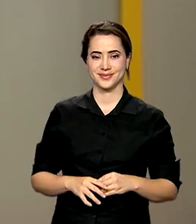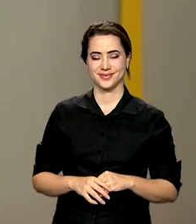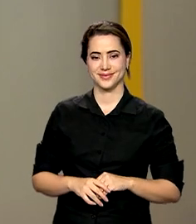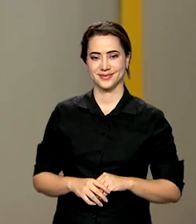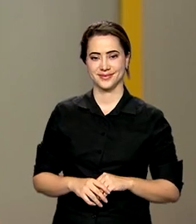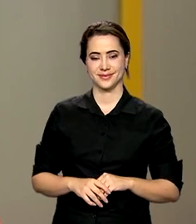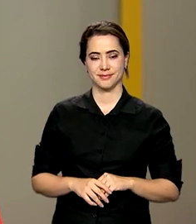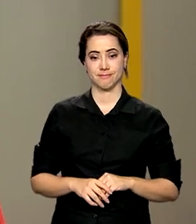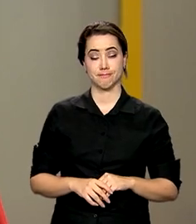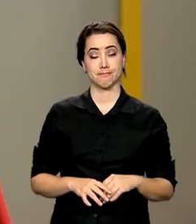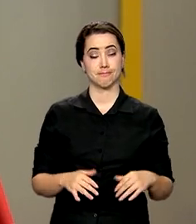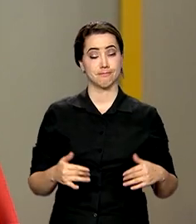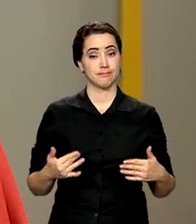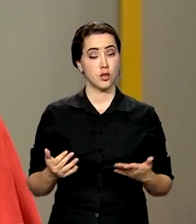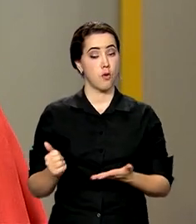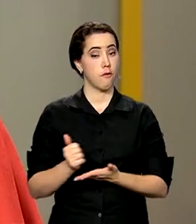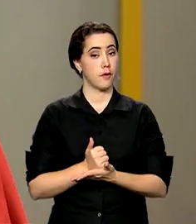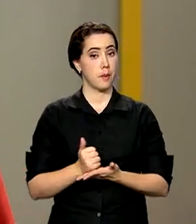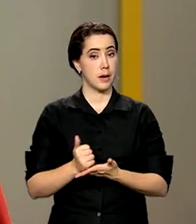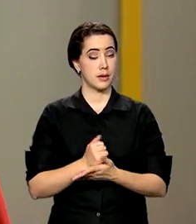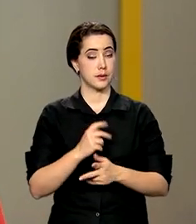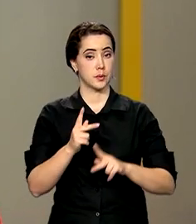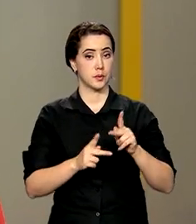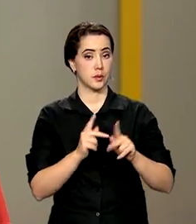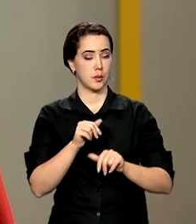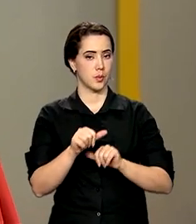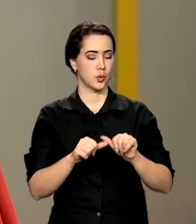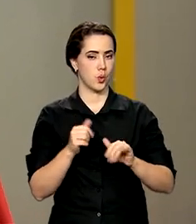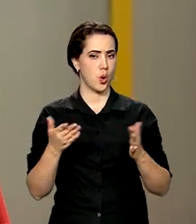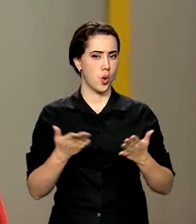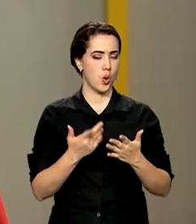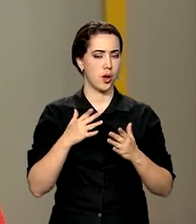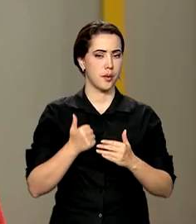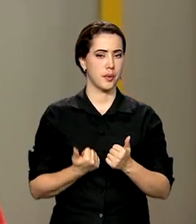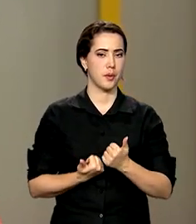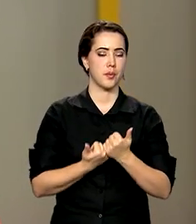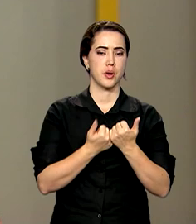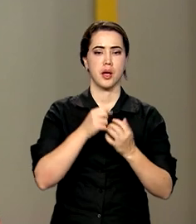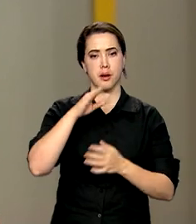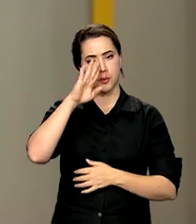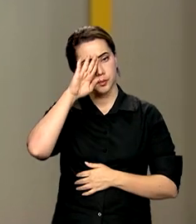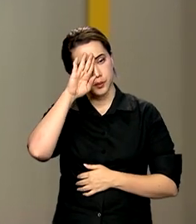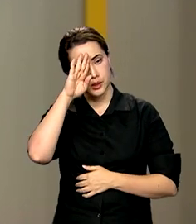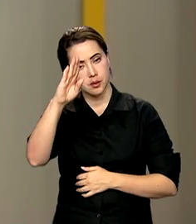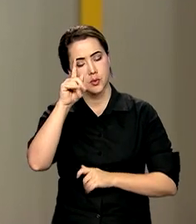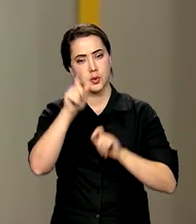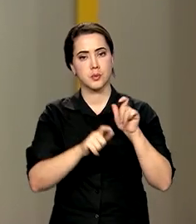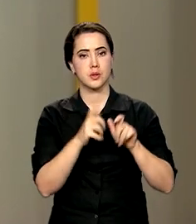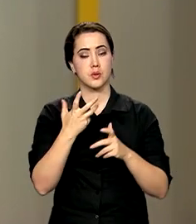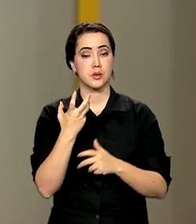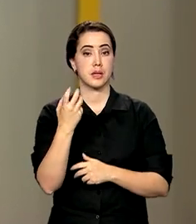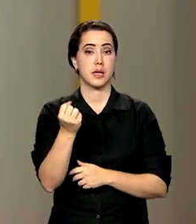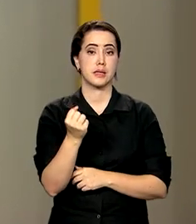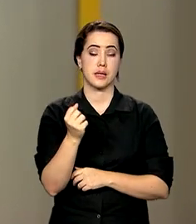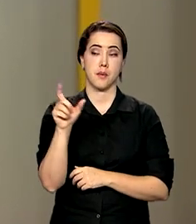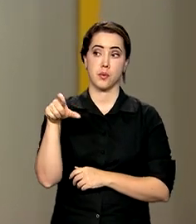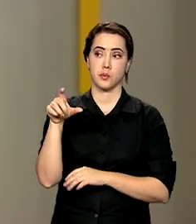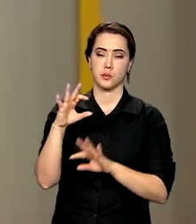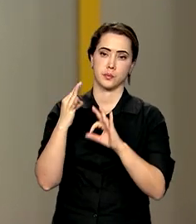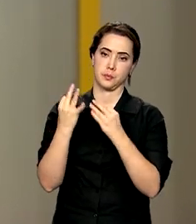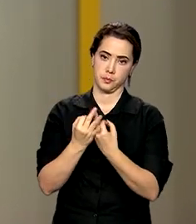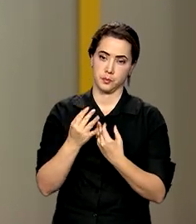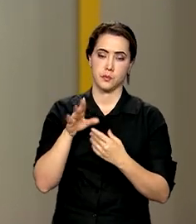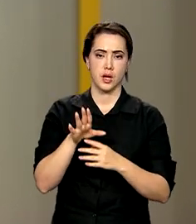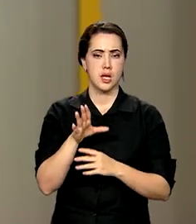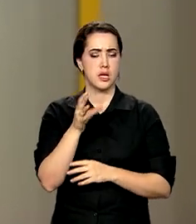O Farmácia Popular foi reformulado e ampliado para beneficiar principalmente quem recebe o Bolsa Família. Em seis